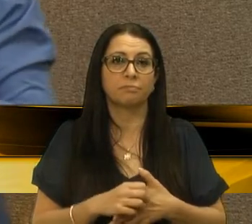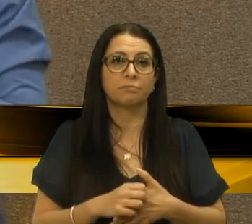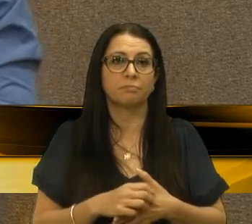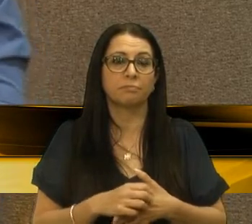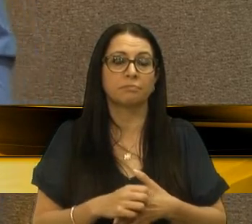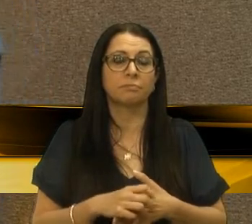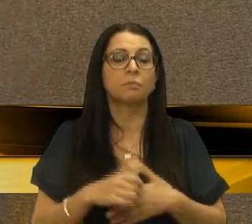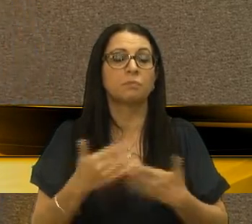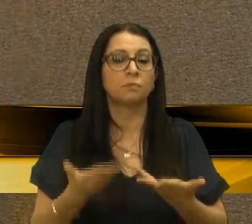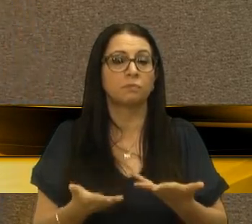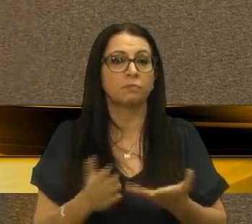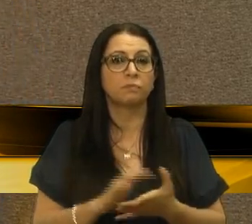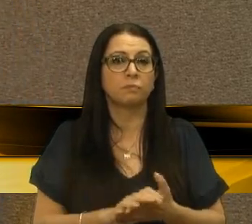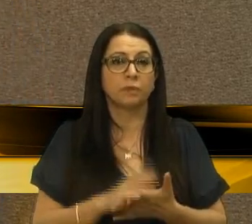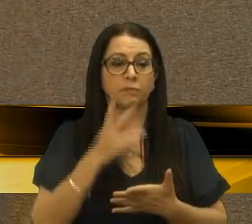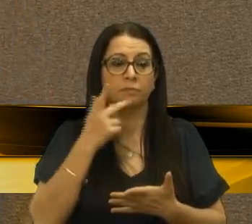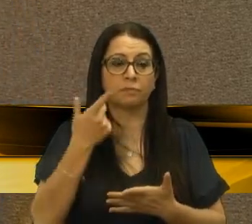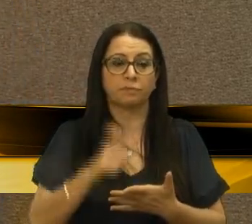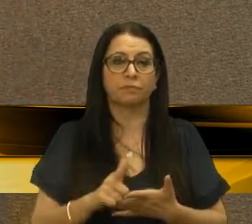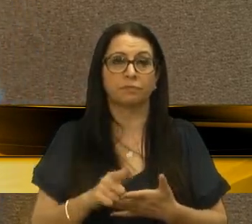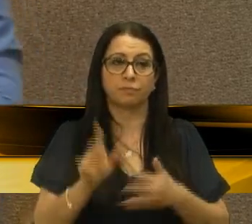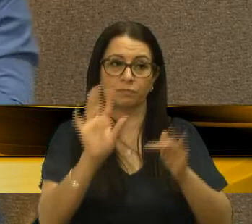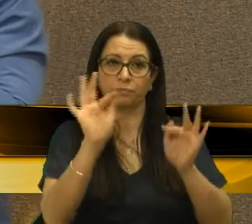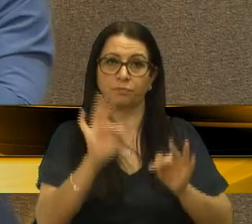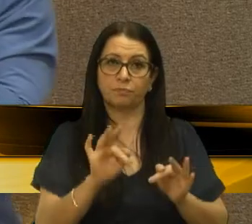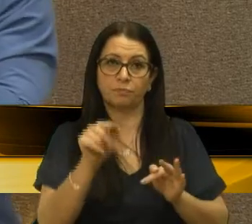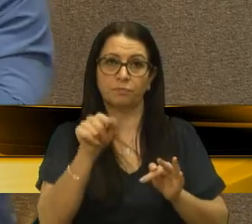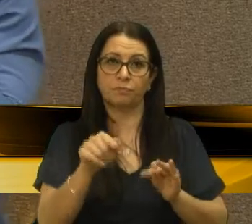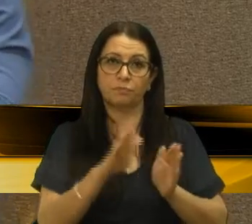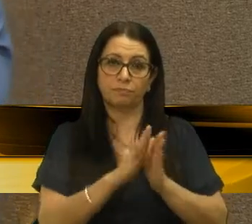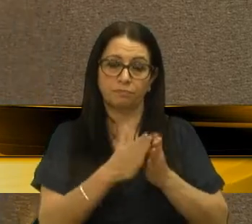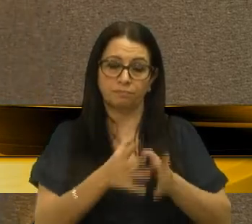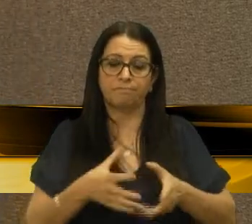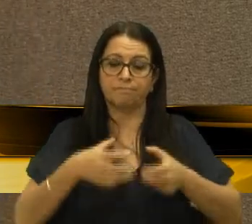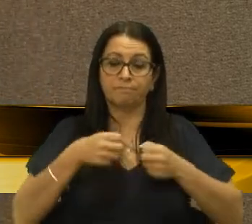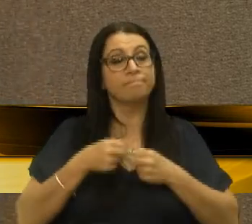Então, mas eu repito, eu fico feliz de ver o senhor com a Bíblia na mão.